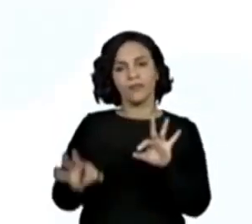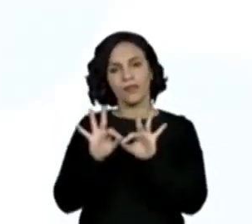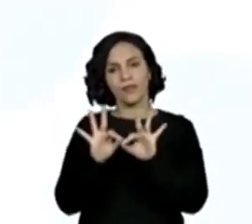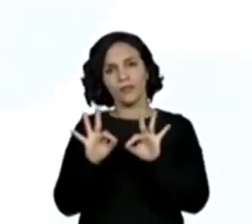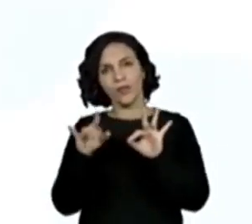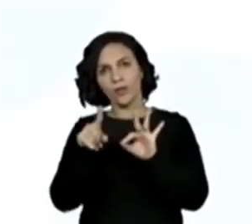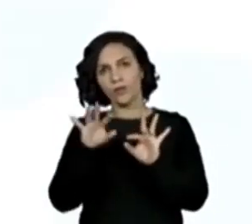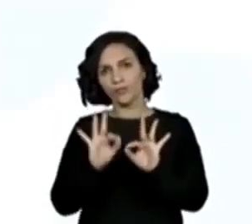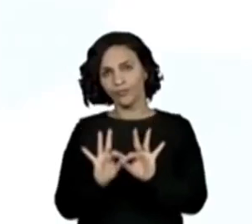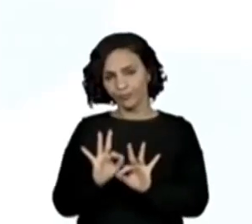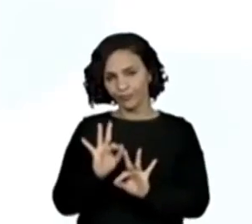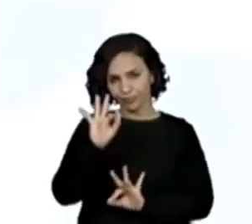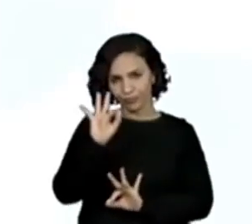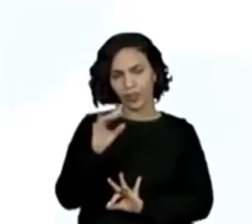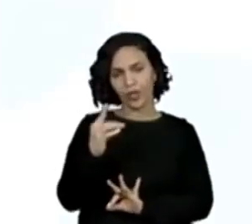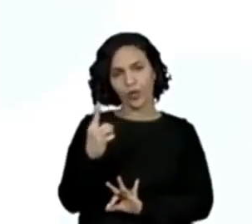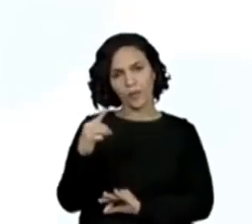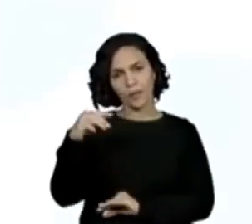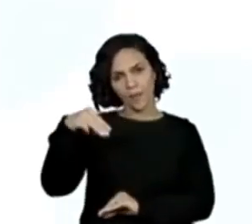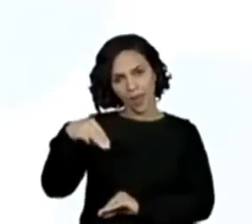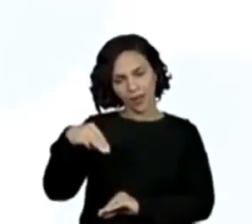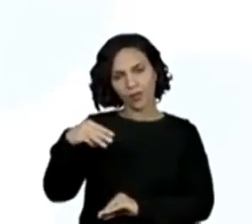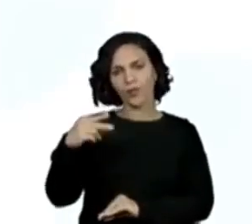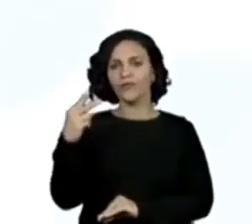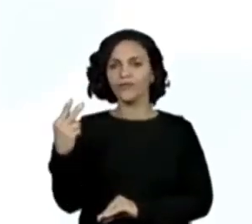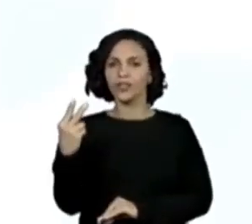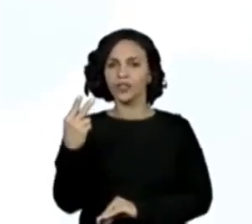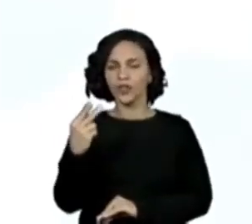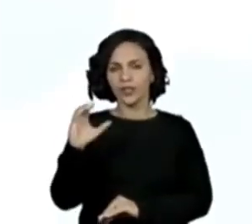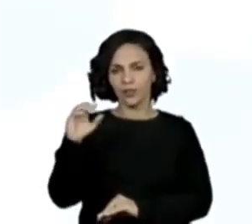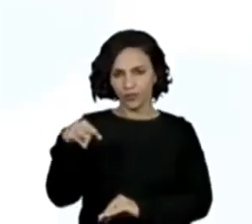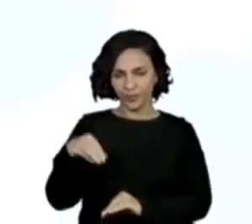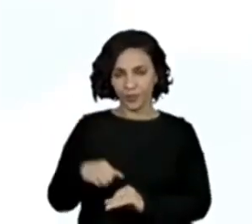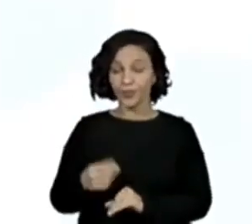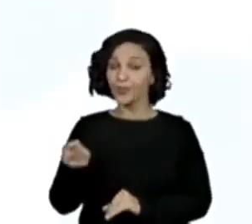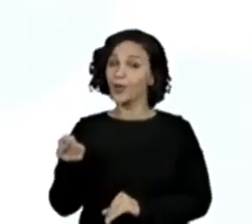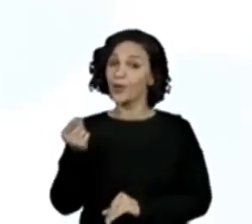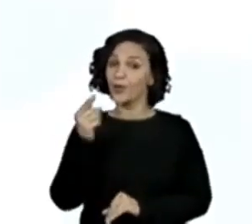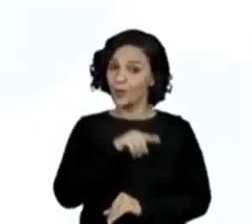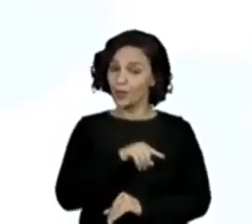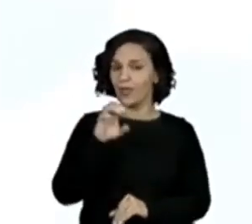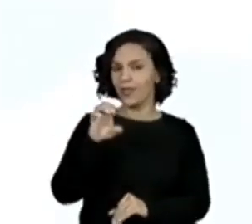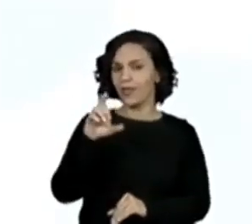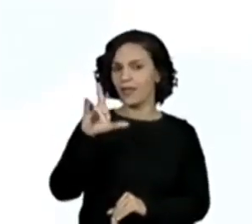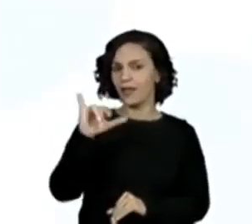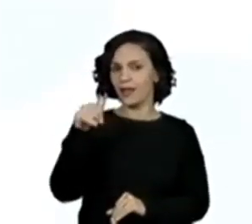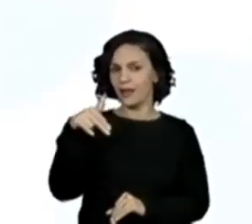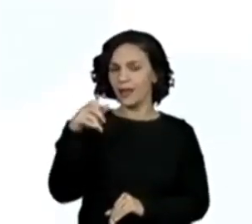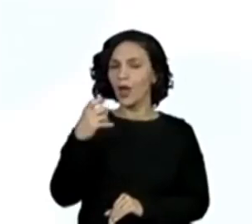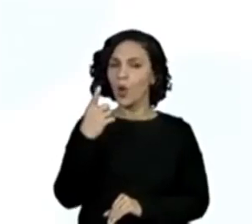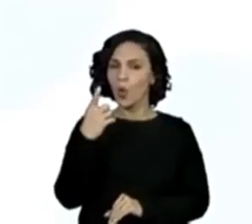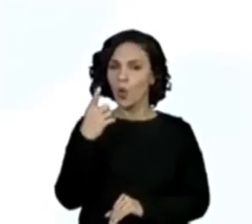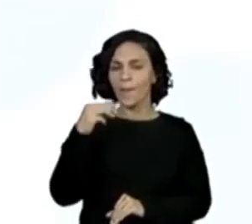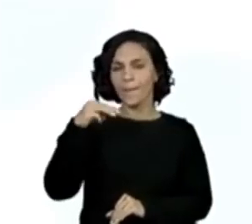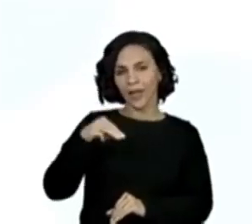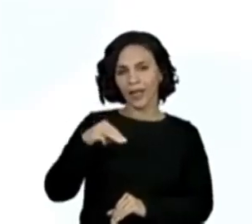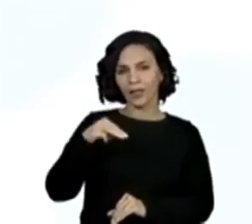centímetros e a Eliane mede um metro e vinte e nove